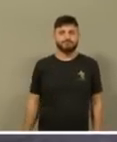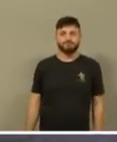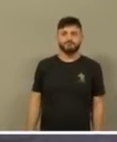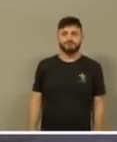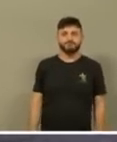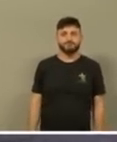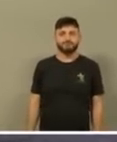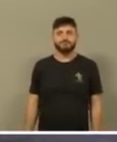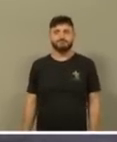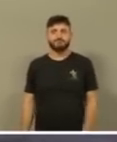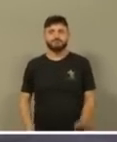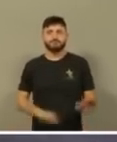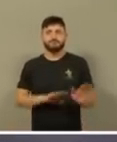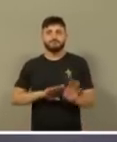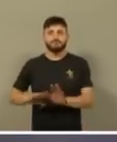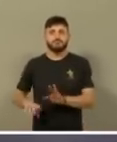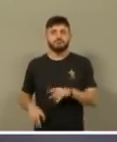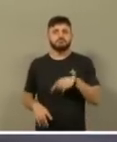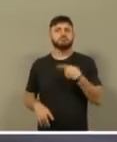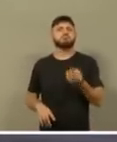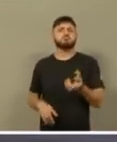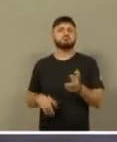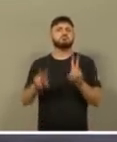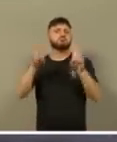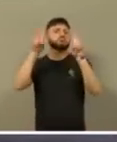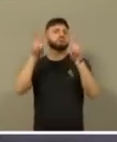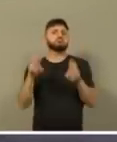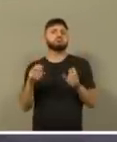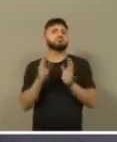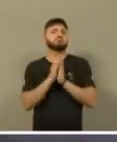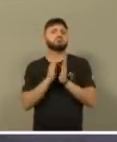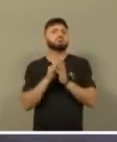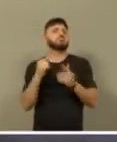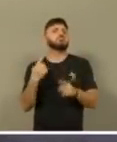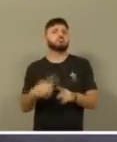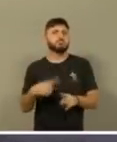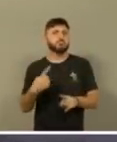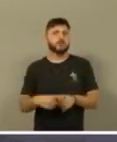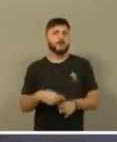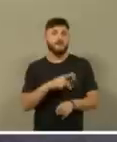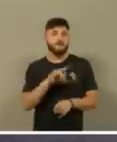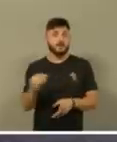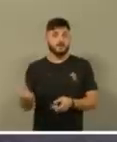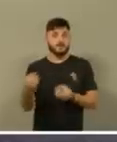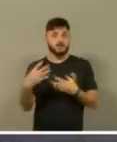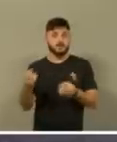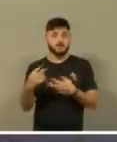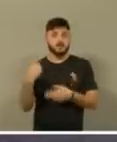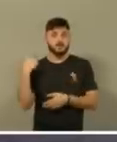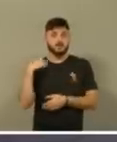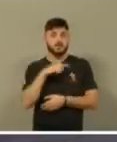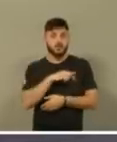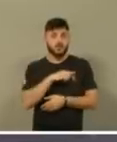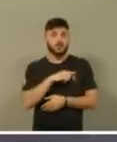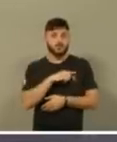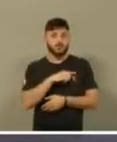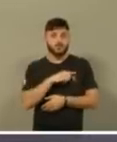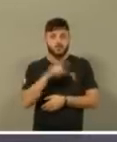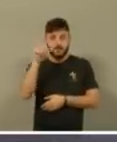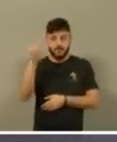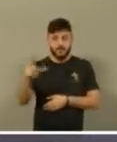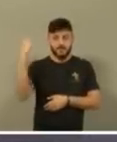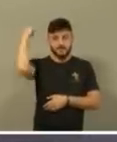depois, porquê rezar? vai nos ensinar, um grande santo místico da